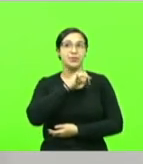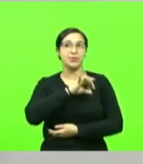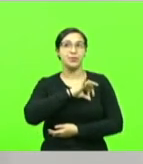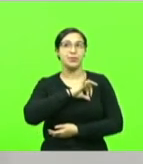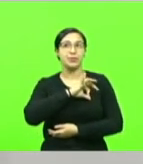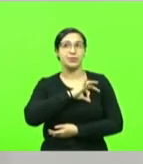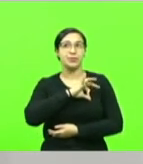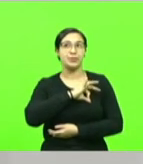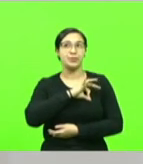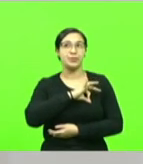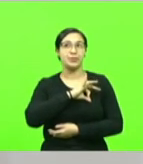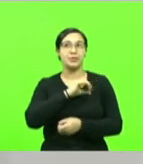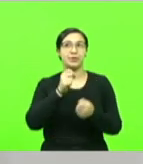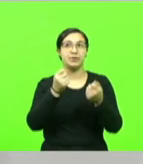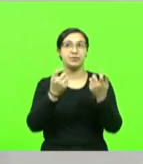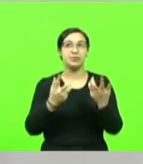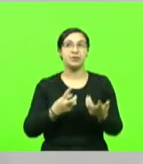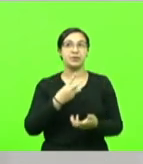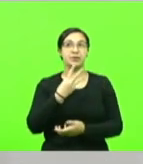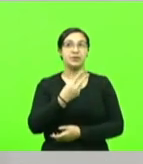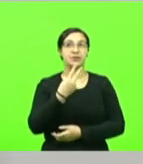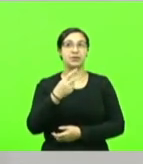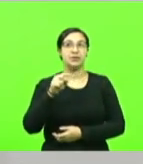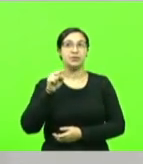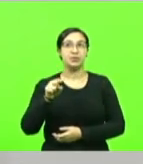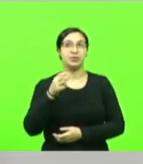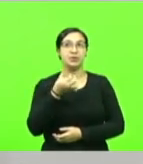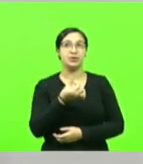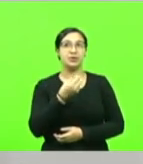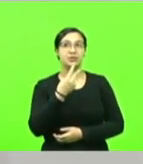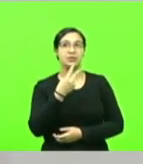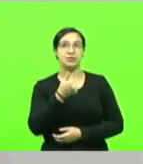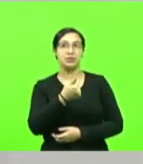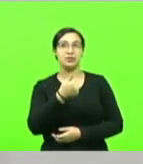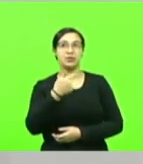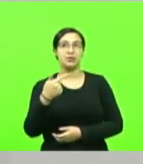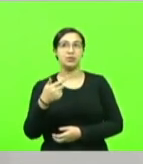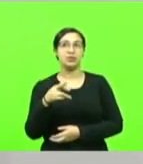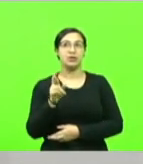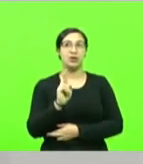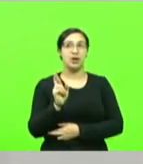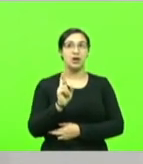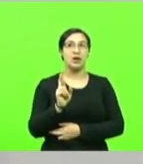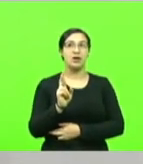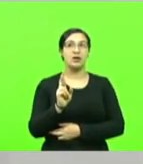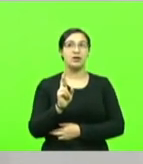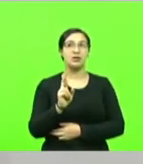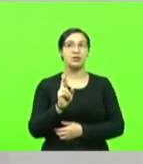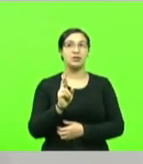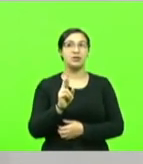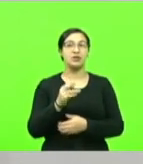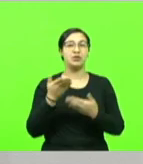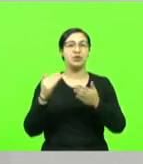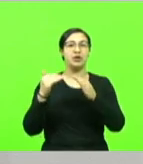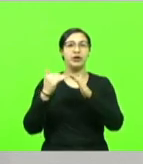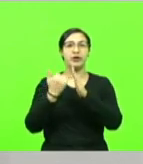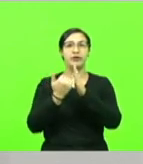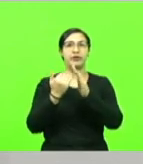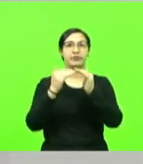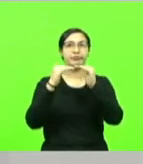32.612,00, e o soldado R$ 6.000,00. Ou seja,